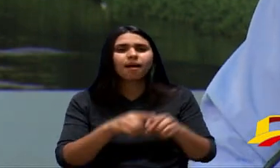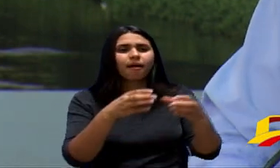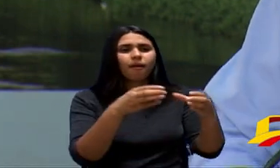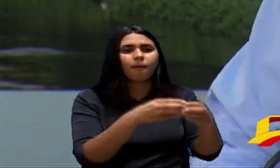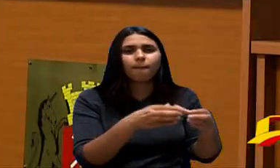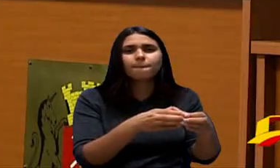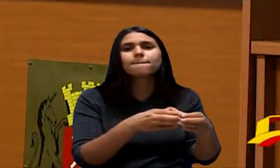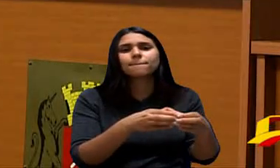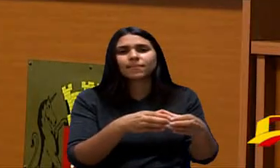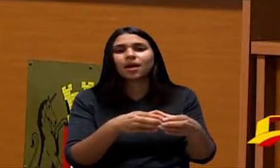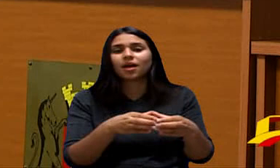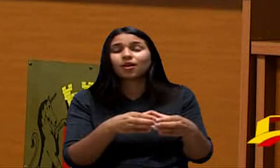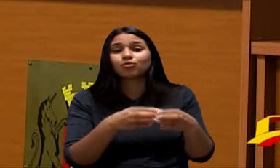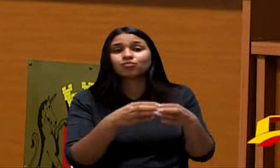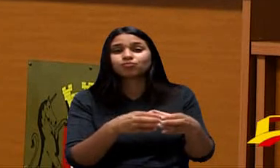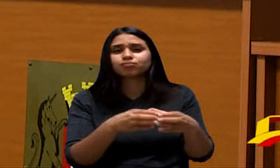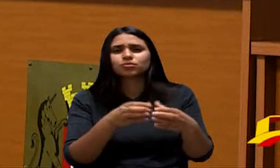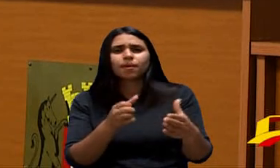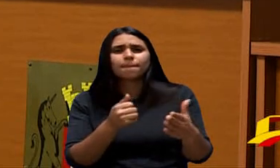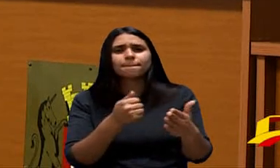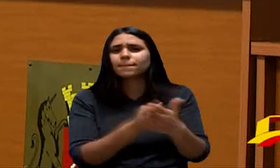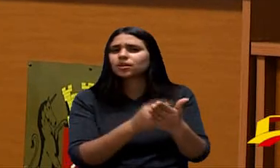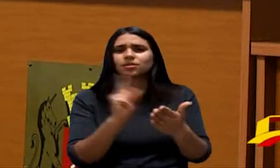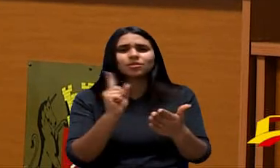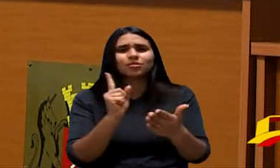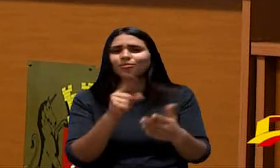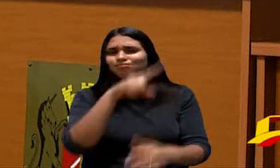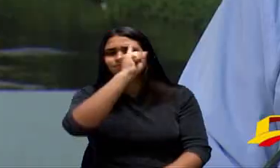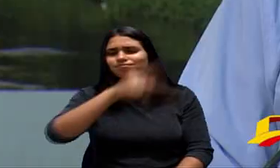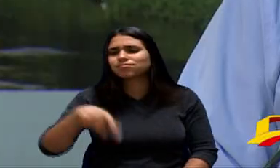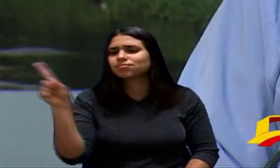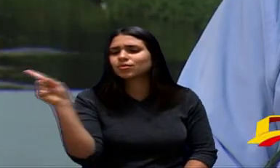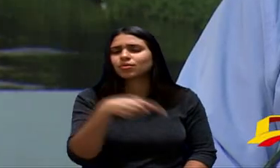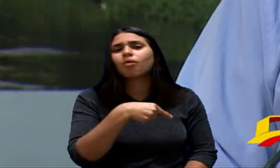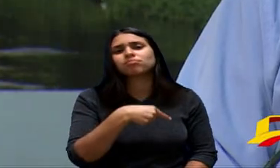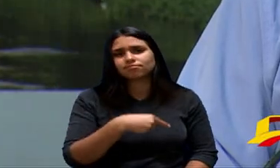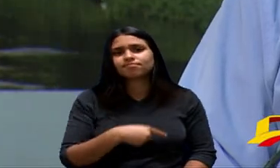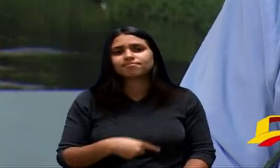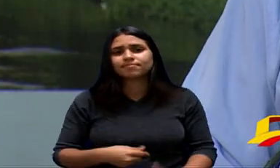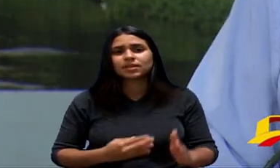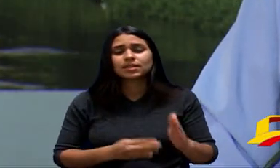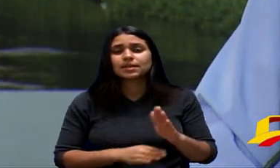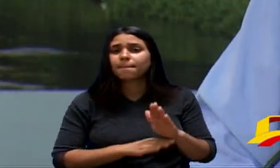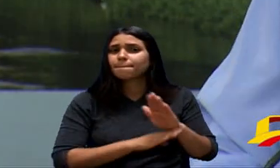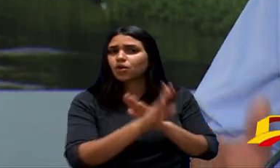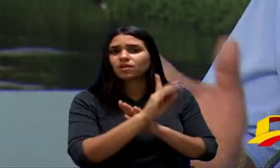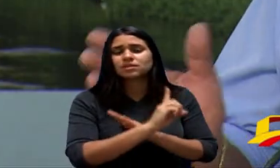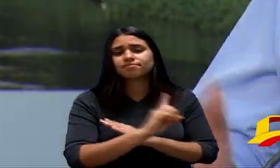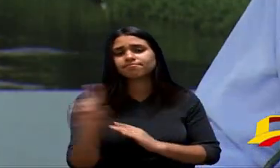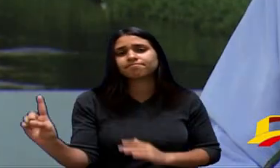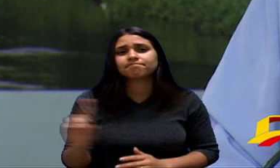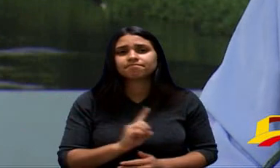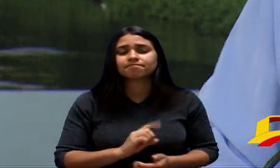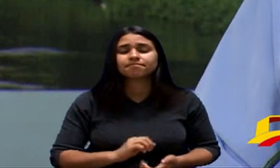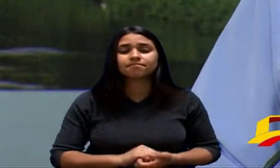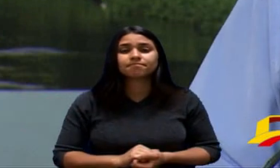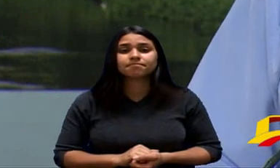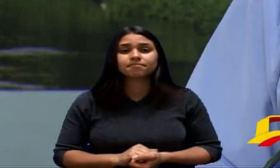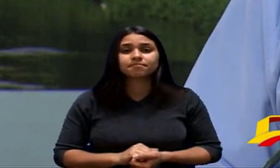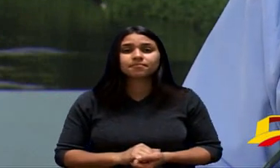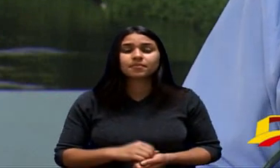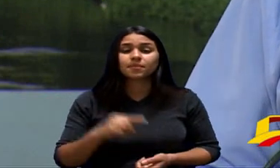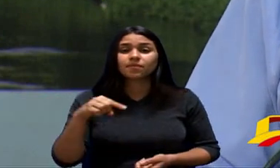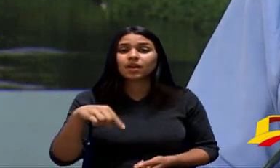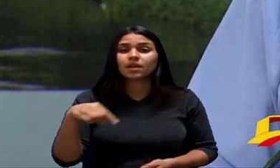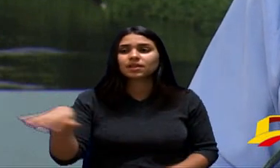Do Partido Estaria Contra Essa Medida Do Deputado Kim Cumprimentar O Meu Amigo Luiz Alberto Presidente Sindicato Aqui